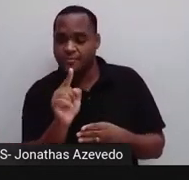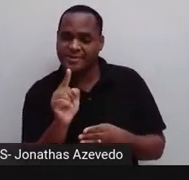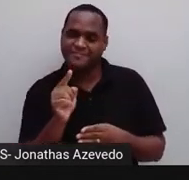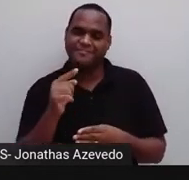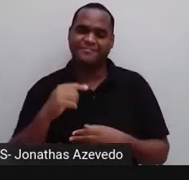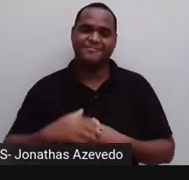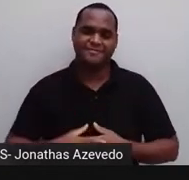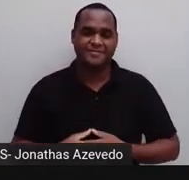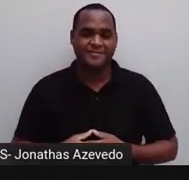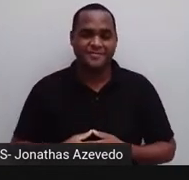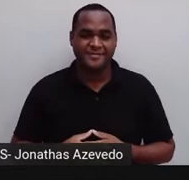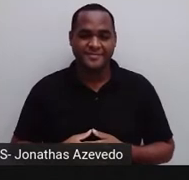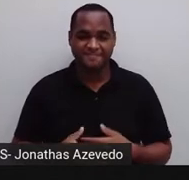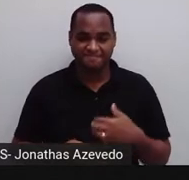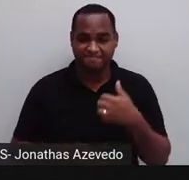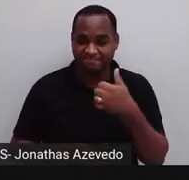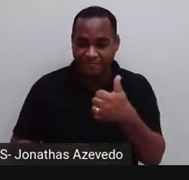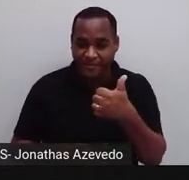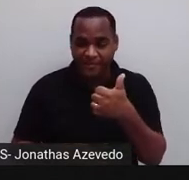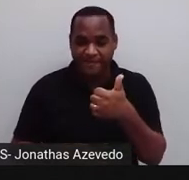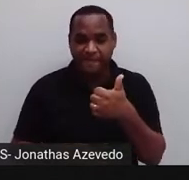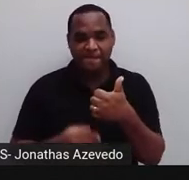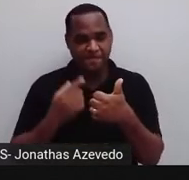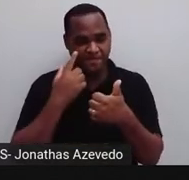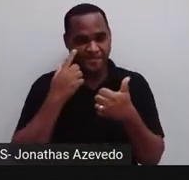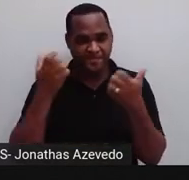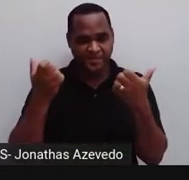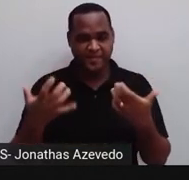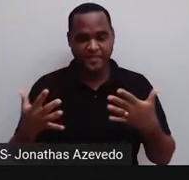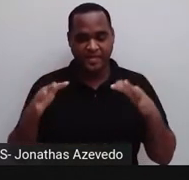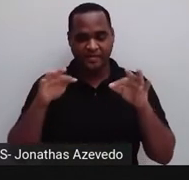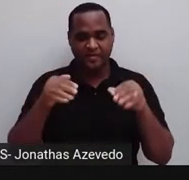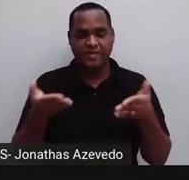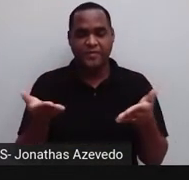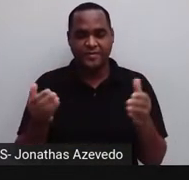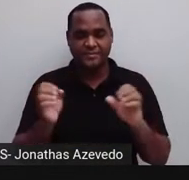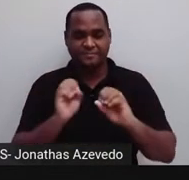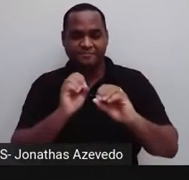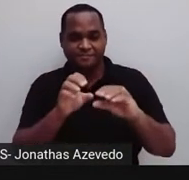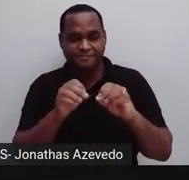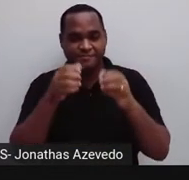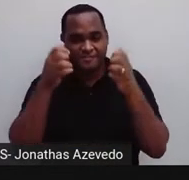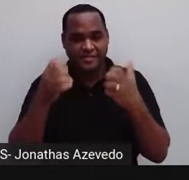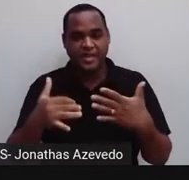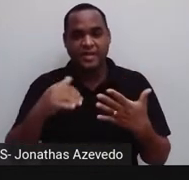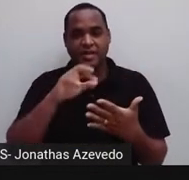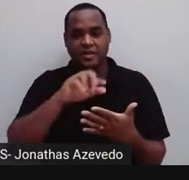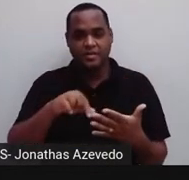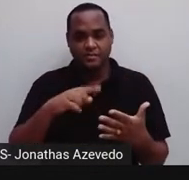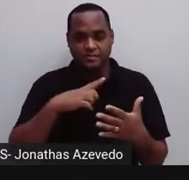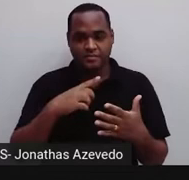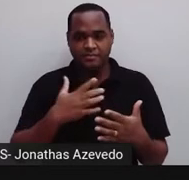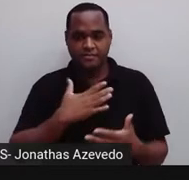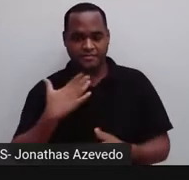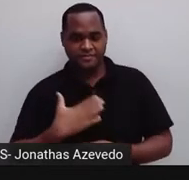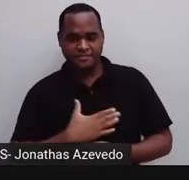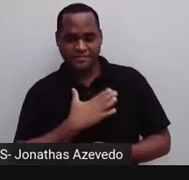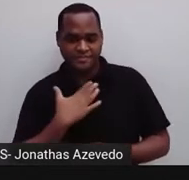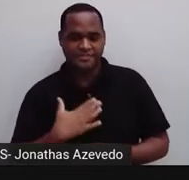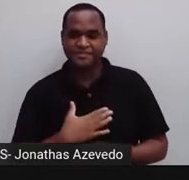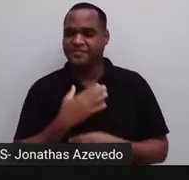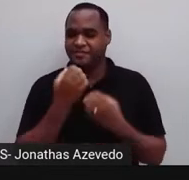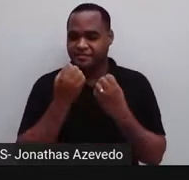você, tá bom? Então, nessa última aula, nós gostaríamos de fazer aqui